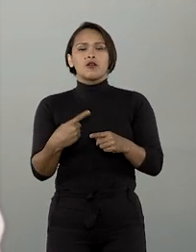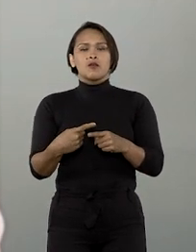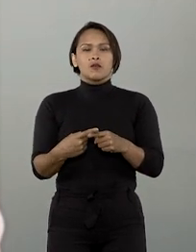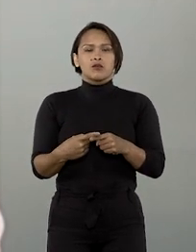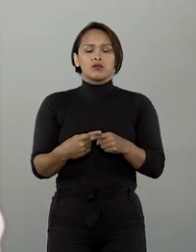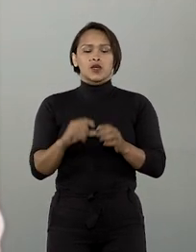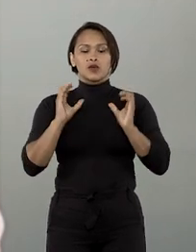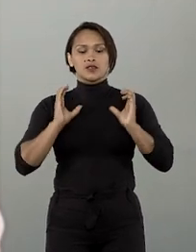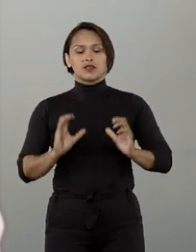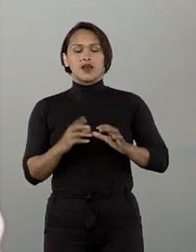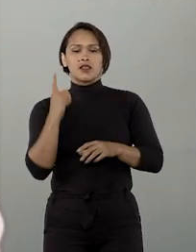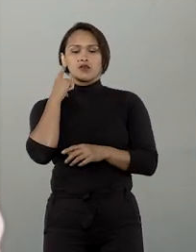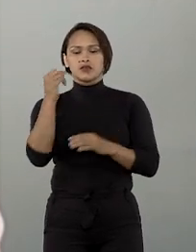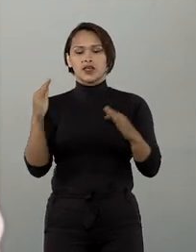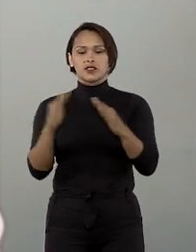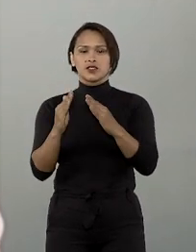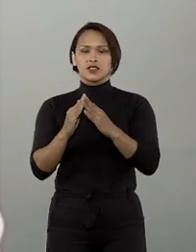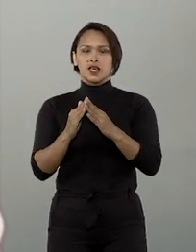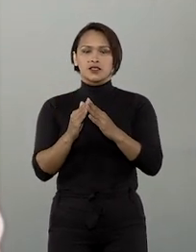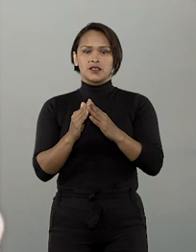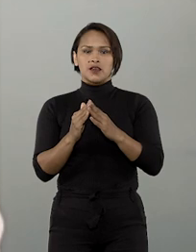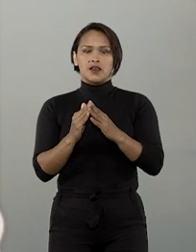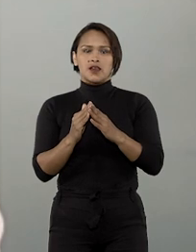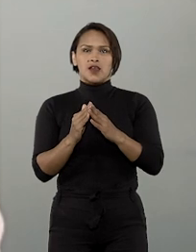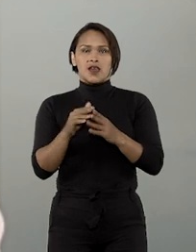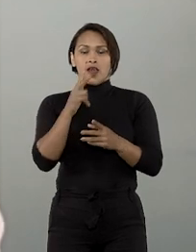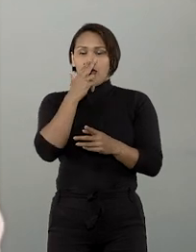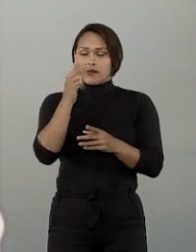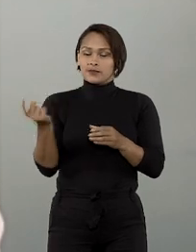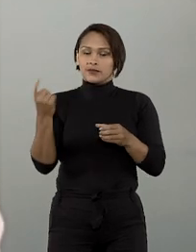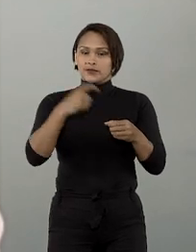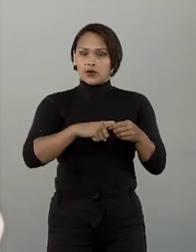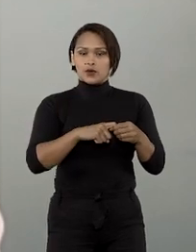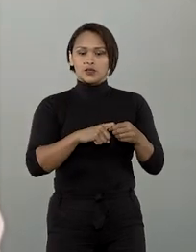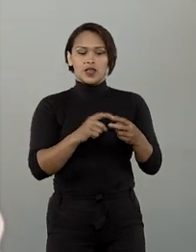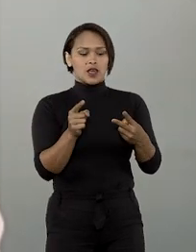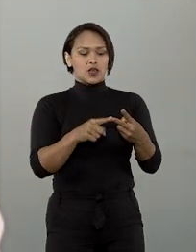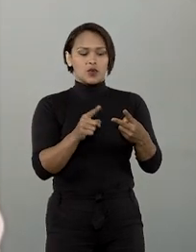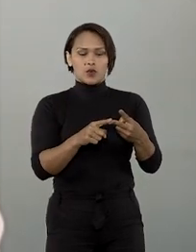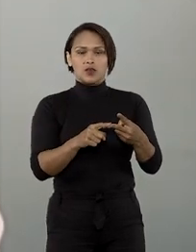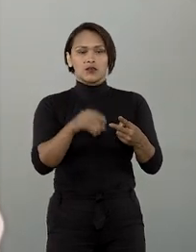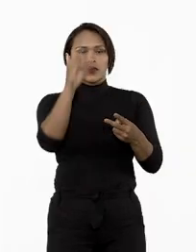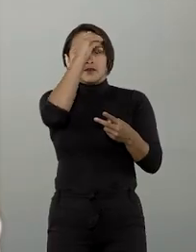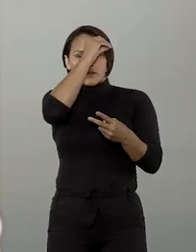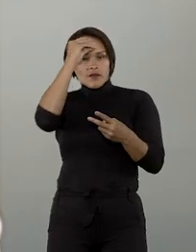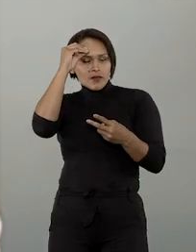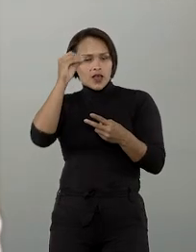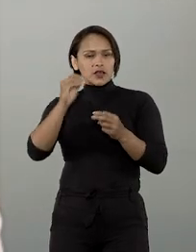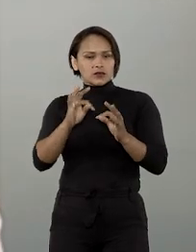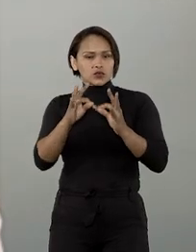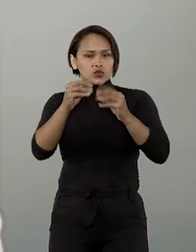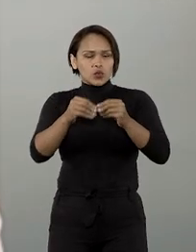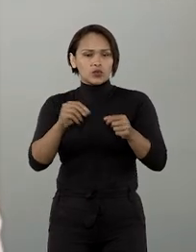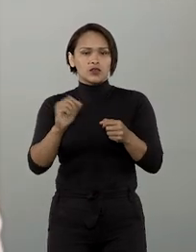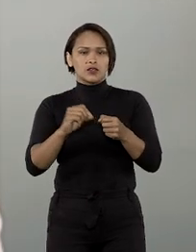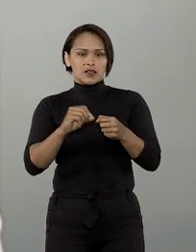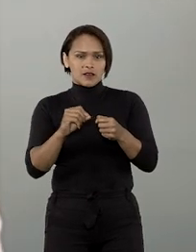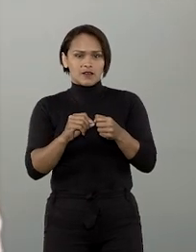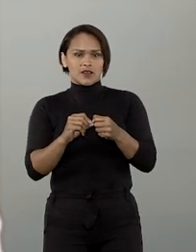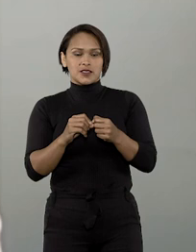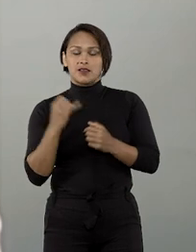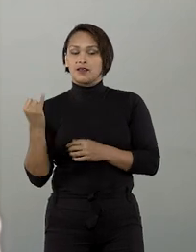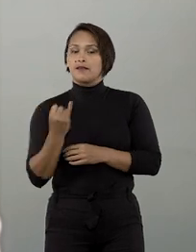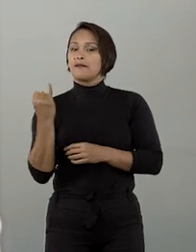o cidadão sai para trabalhar e não sabe se volta para casa. O outro é porque está honesto, íntegro. Então, é